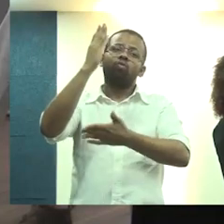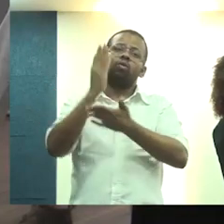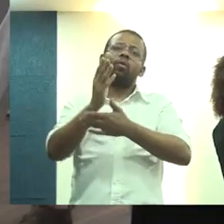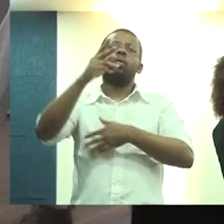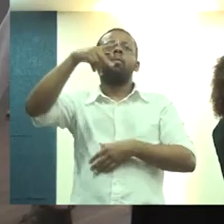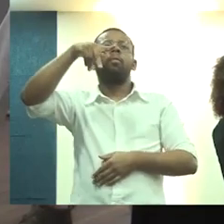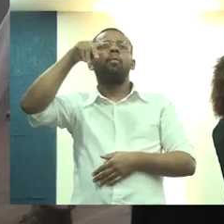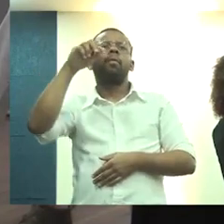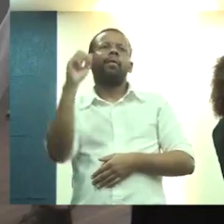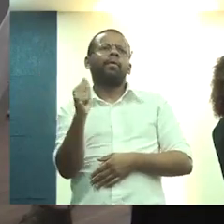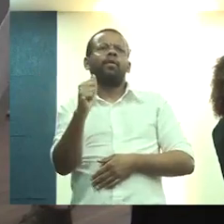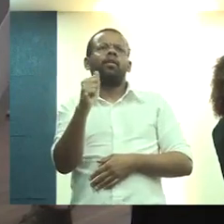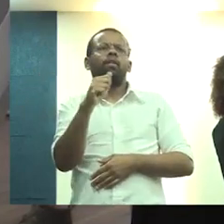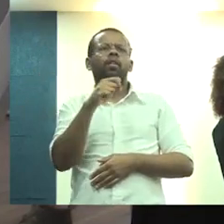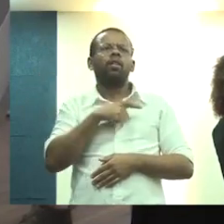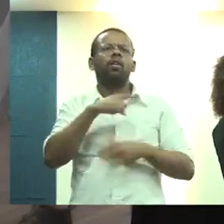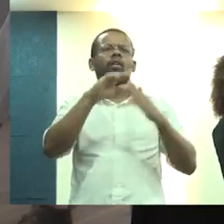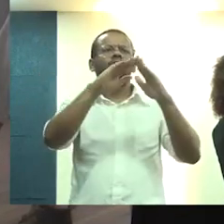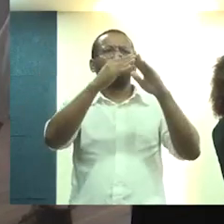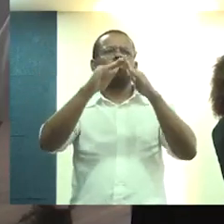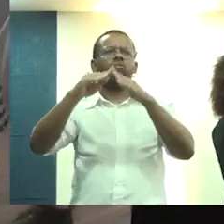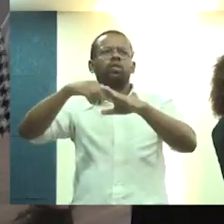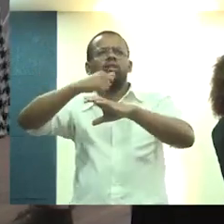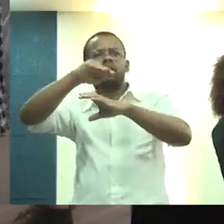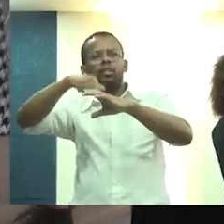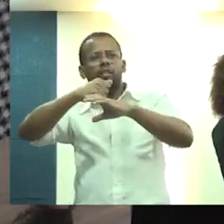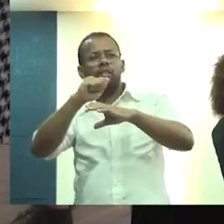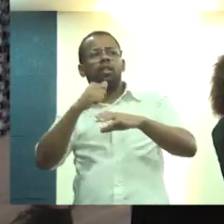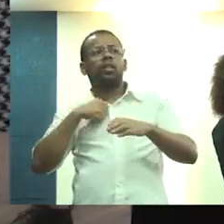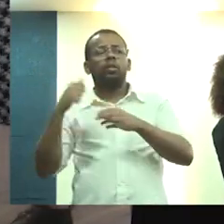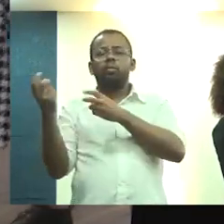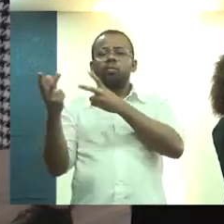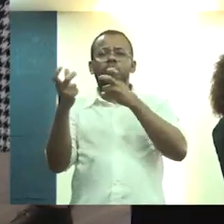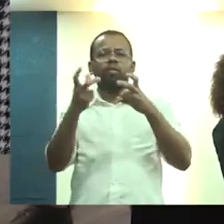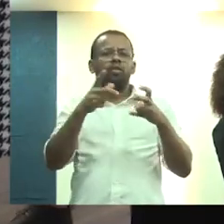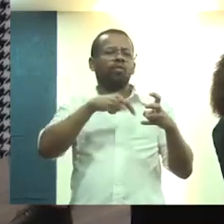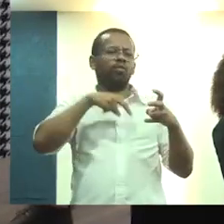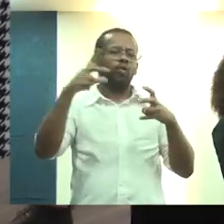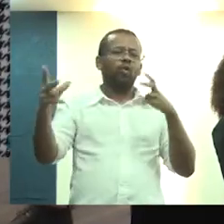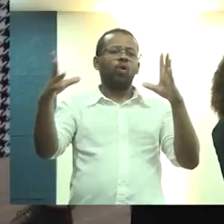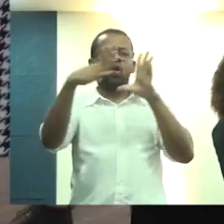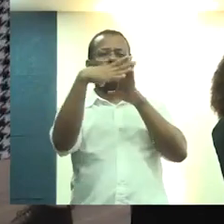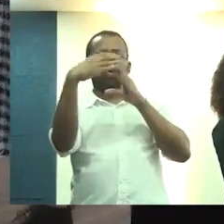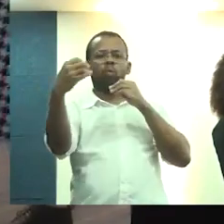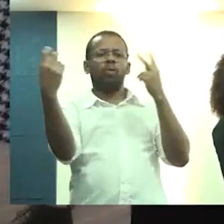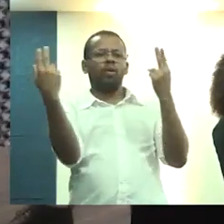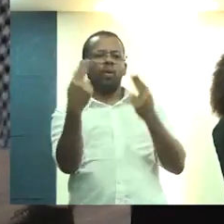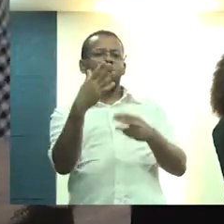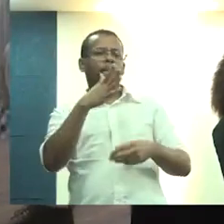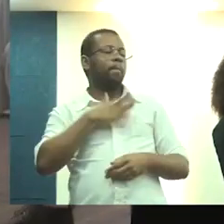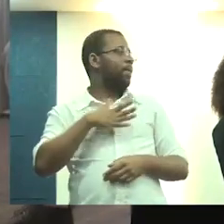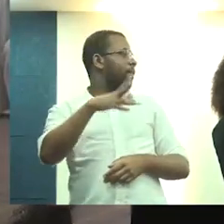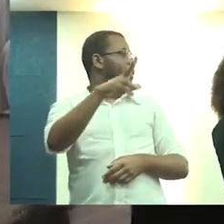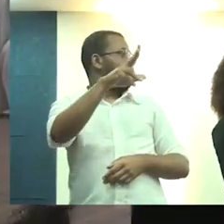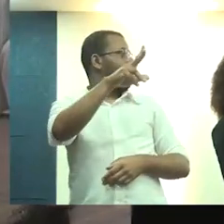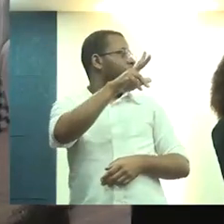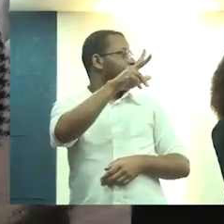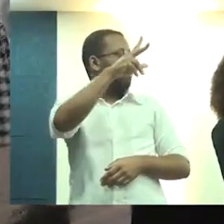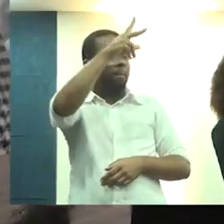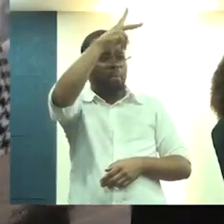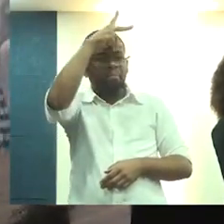aprovar o PAA e torna as cozinhas solidárias política pública, e aí eu vou copiar a Dalva dizendo que o meu prefeito